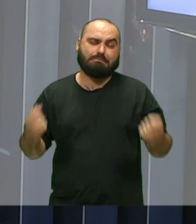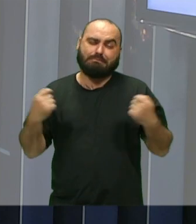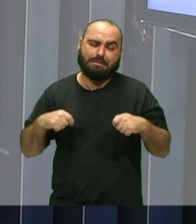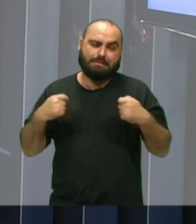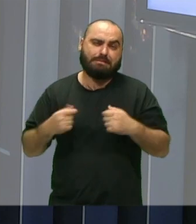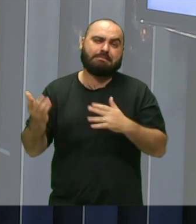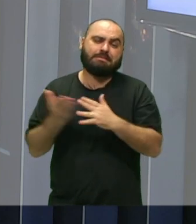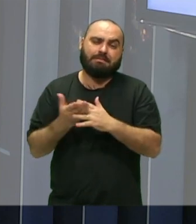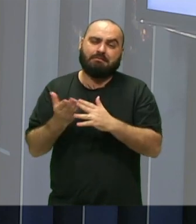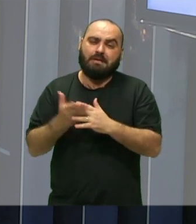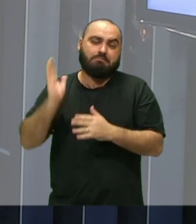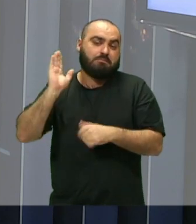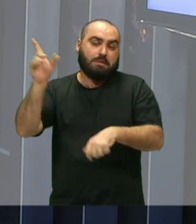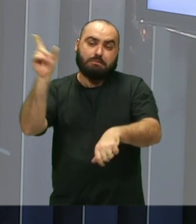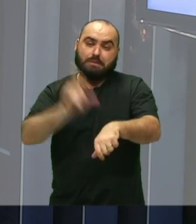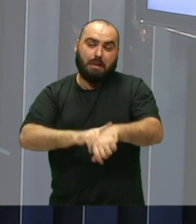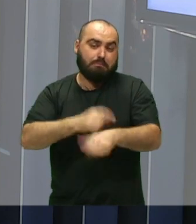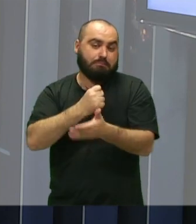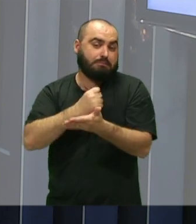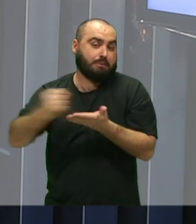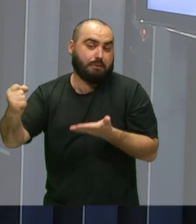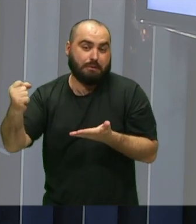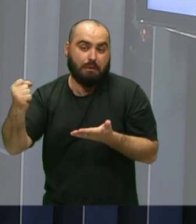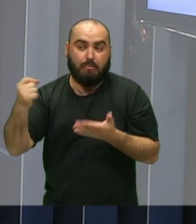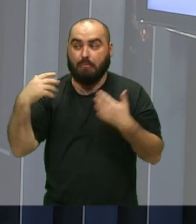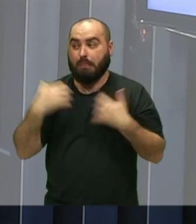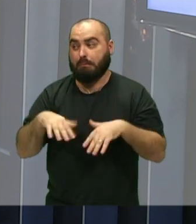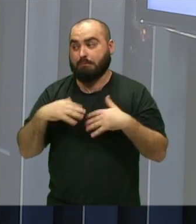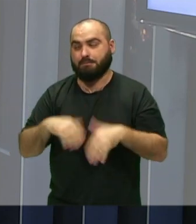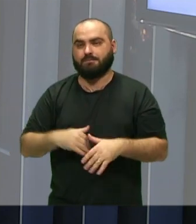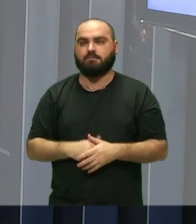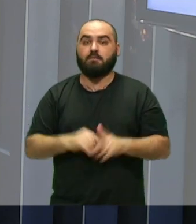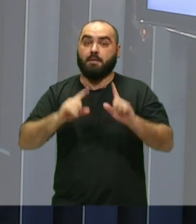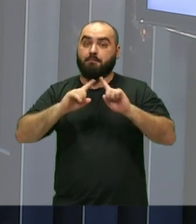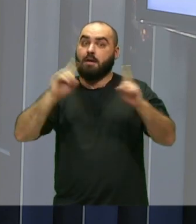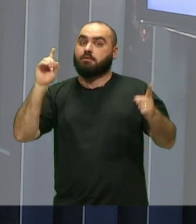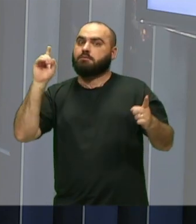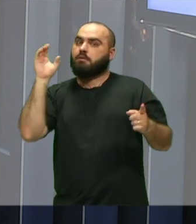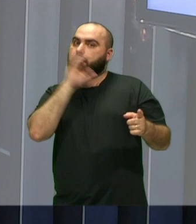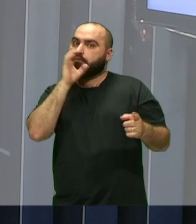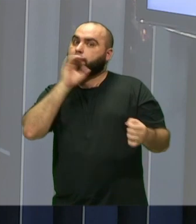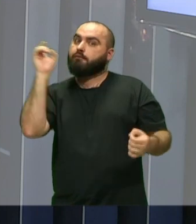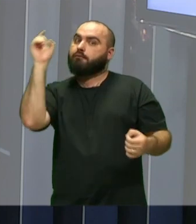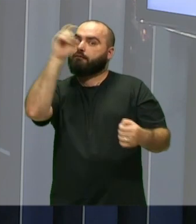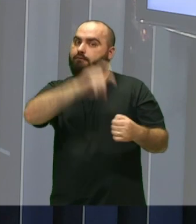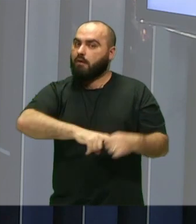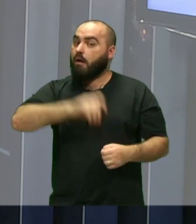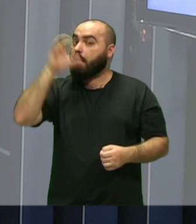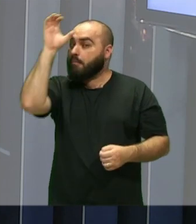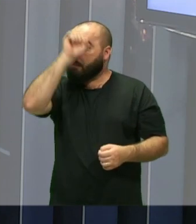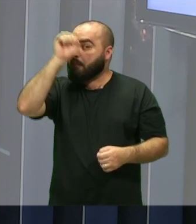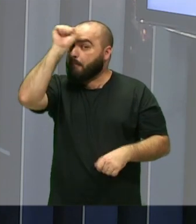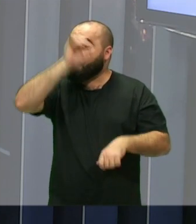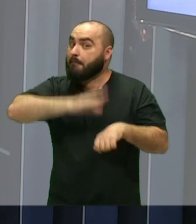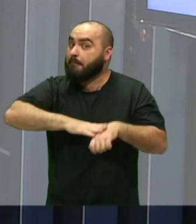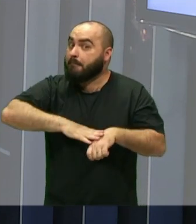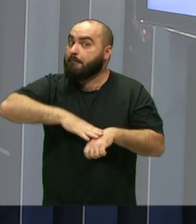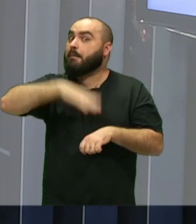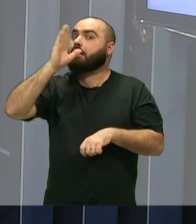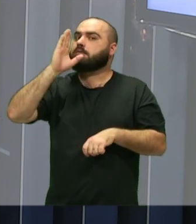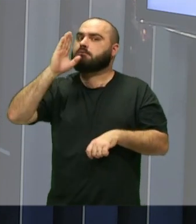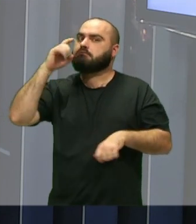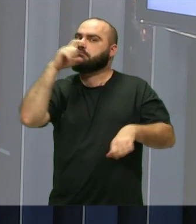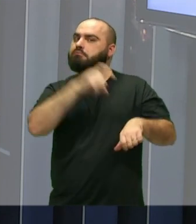intervalo Porque já se foi O nosso tempo E a gente até já estourou Mas na volta A gente vai aprender mais Dessa